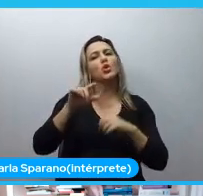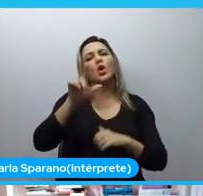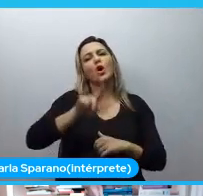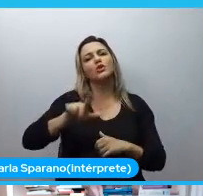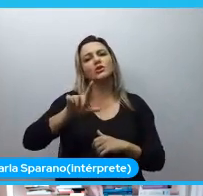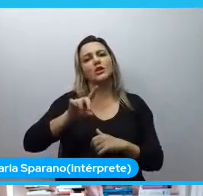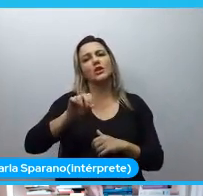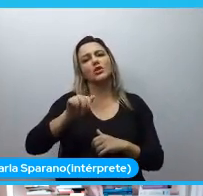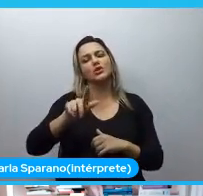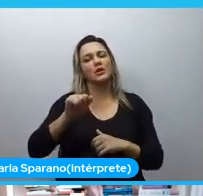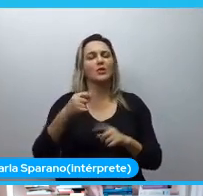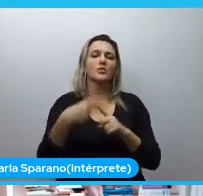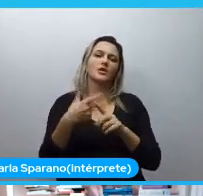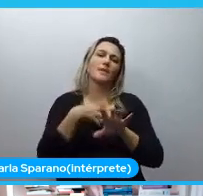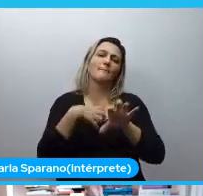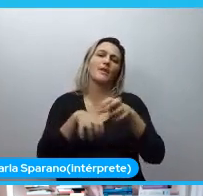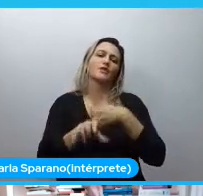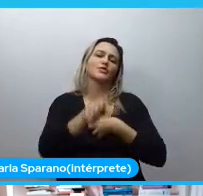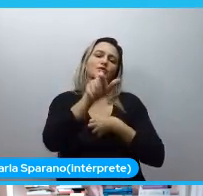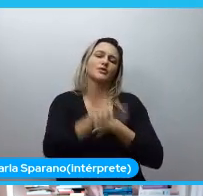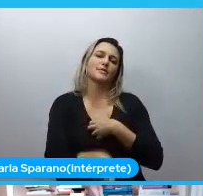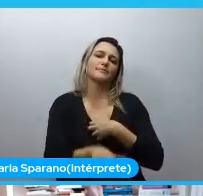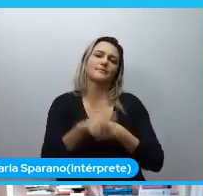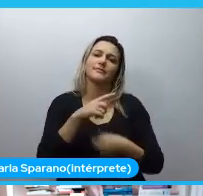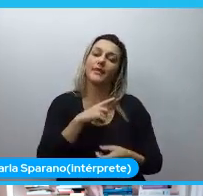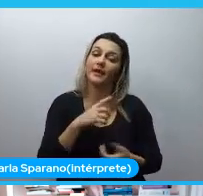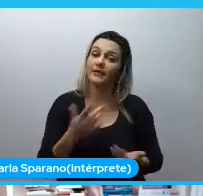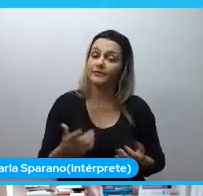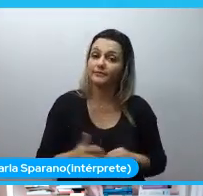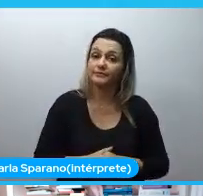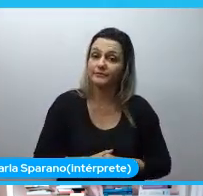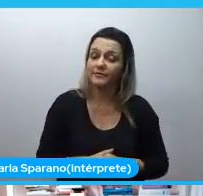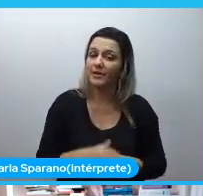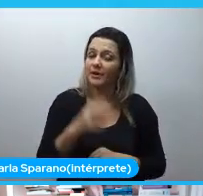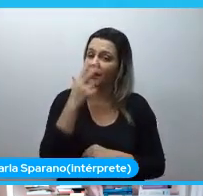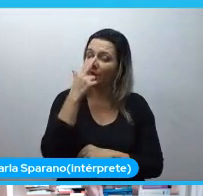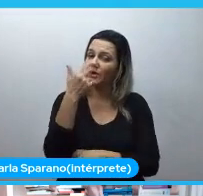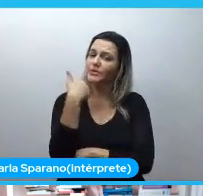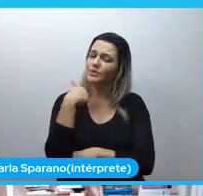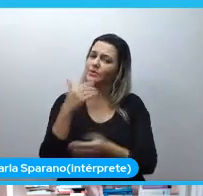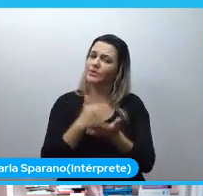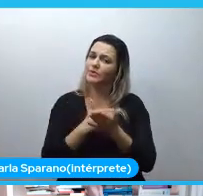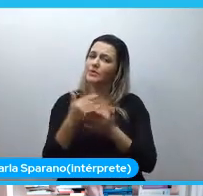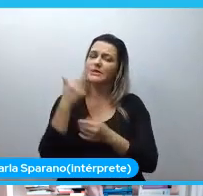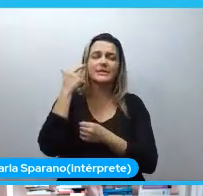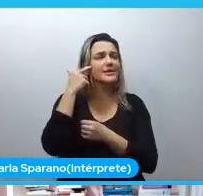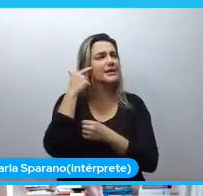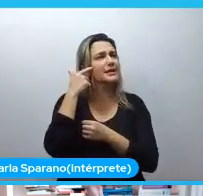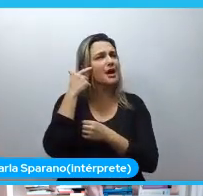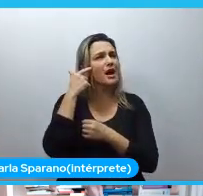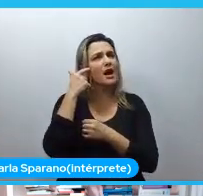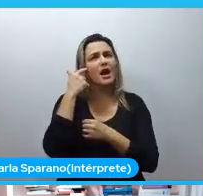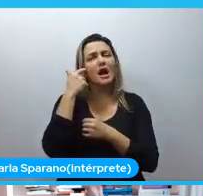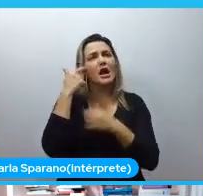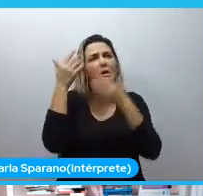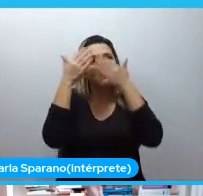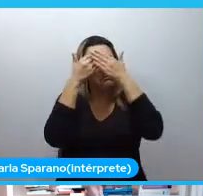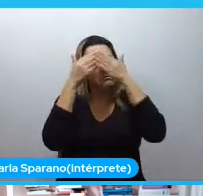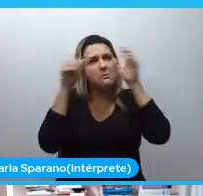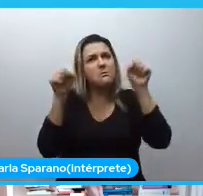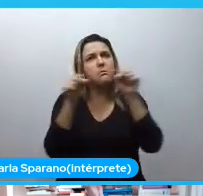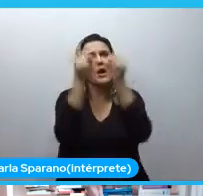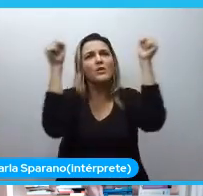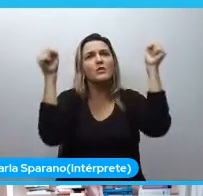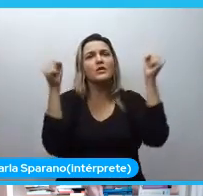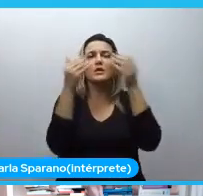você é empática com alguém é eu acho que foi algo que eu comecei a desmitificar graças à comunidade eu comecei